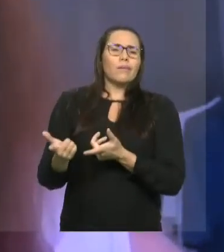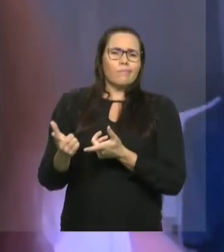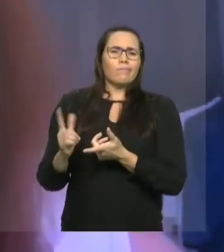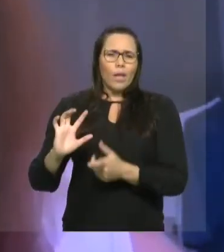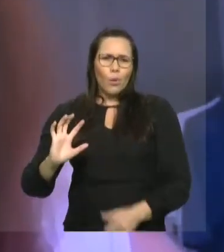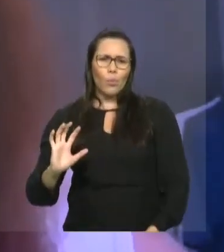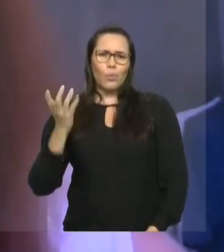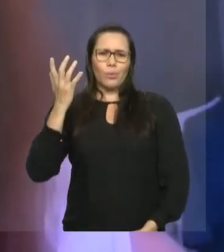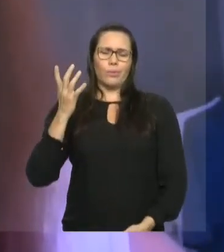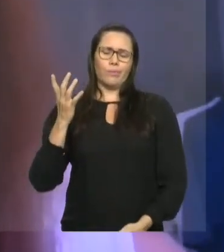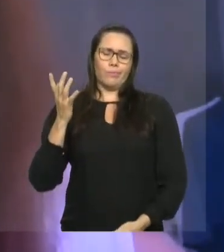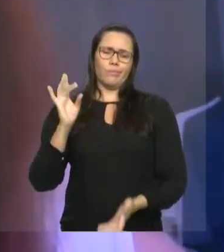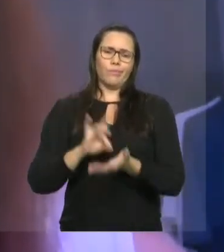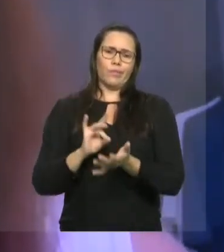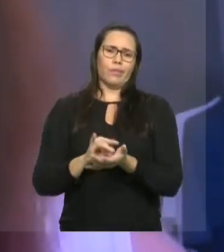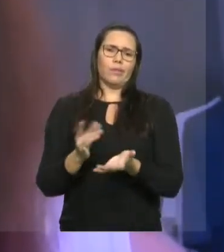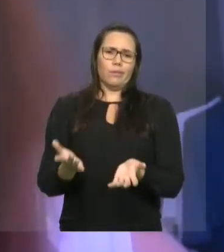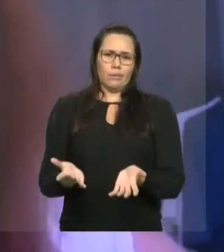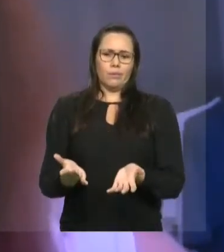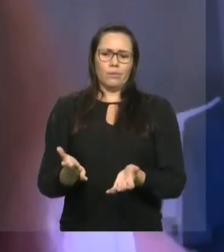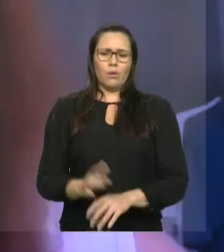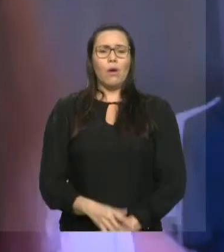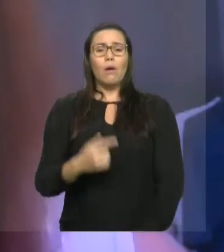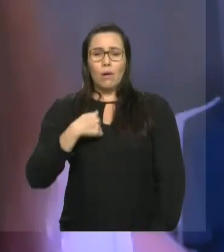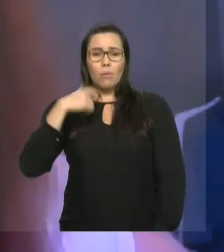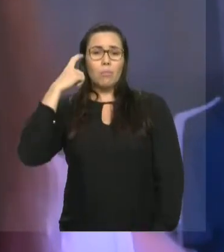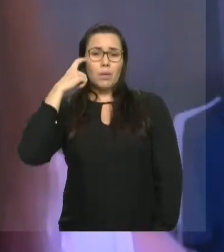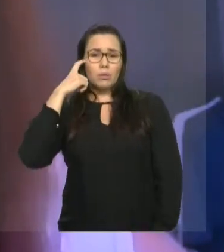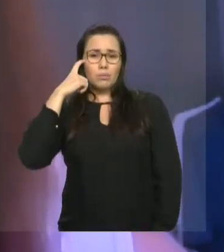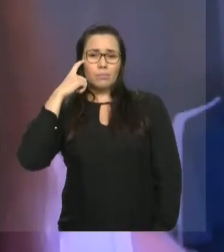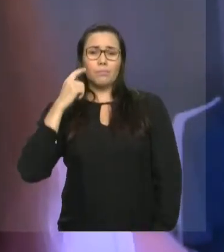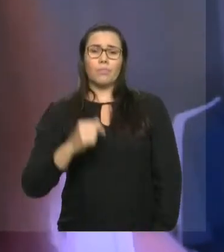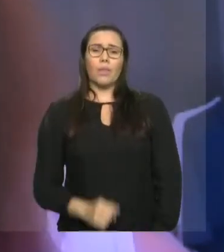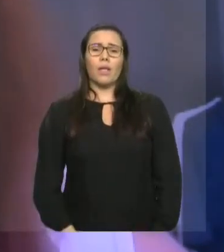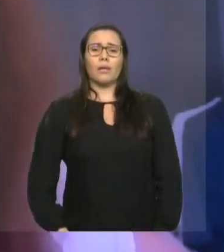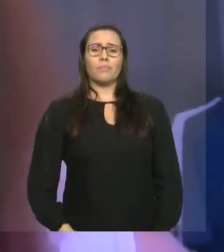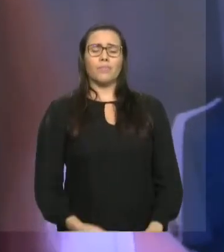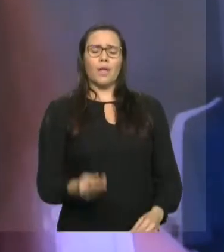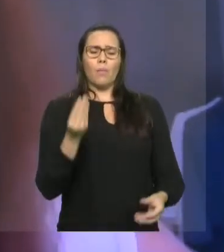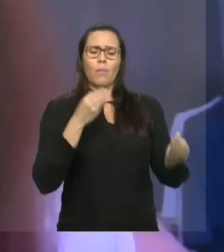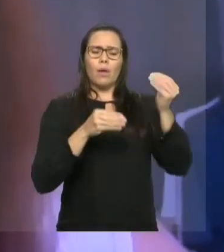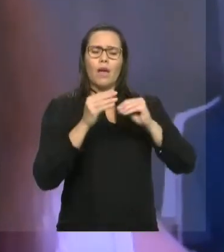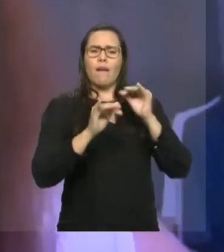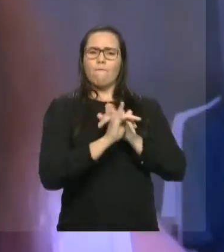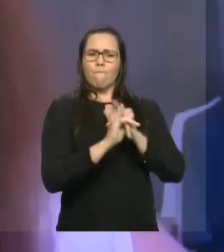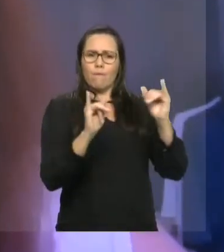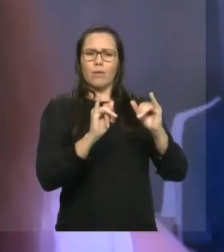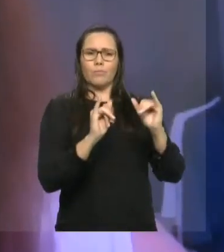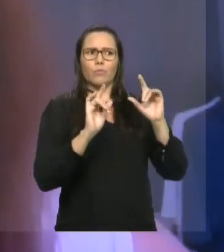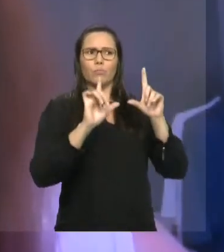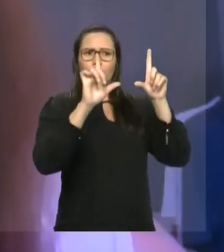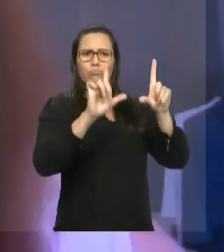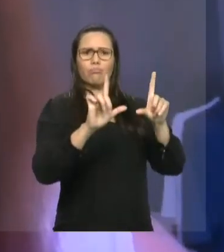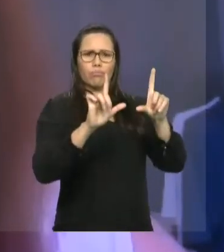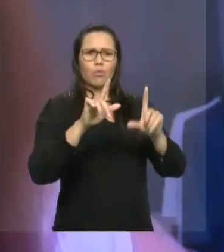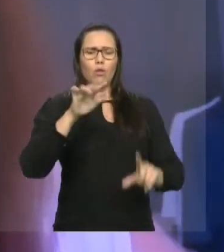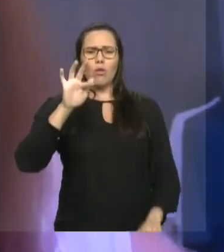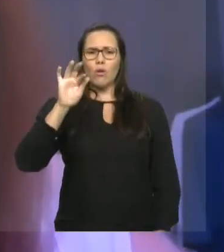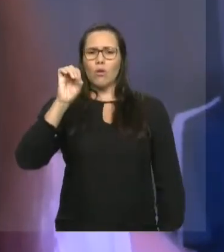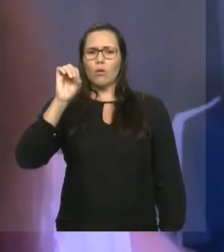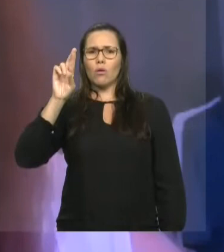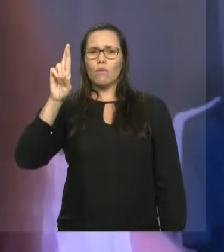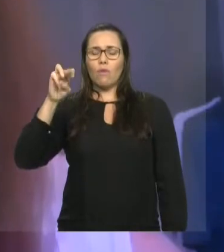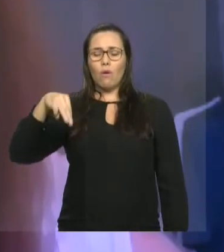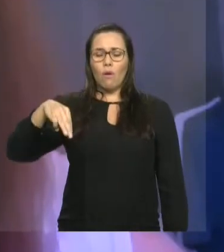porque vai ser mais uma grande ferramenta nesse trabalho de prevenção. E queria também aqui aproveitar e parabenizar o deputado